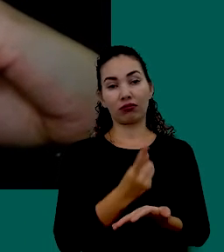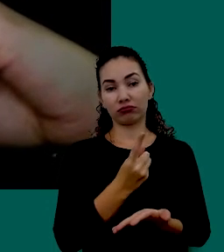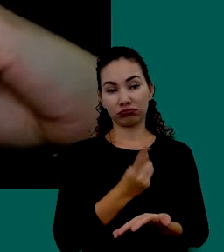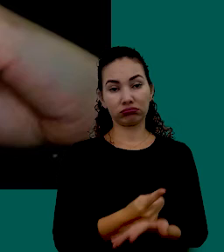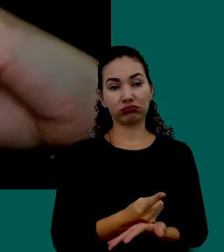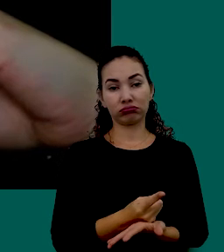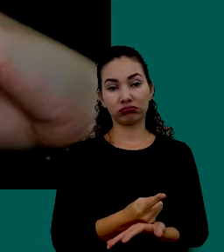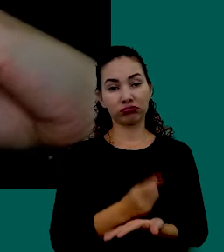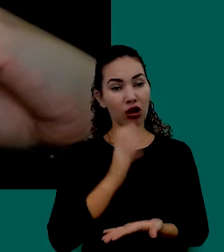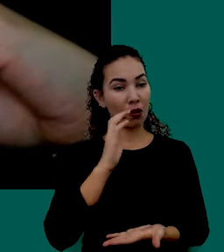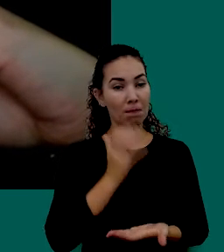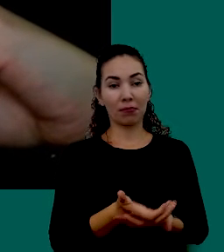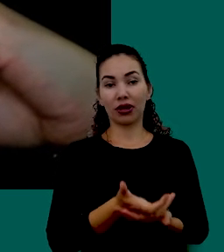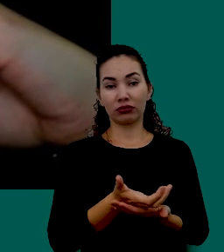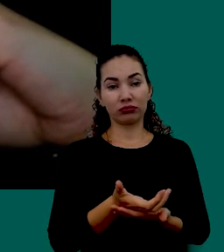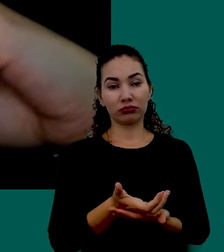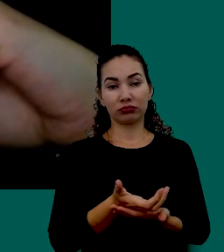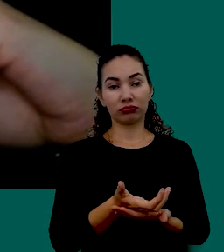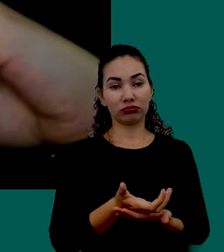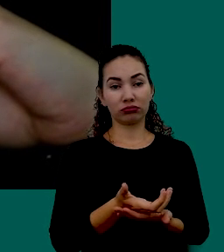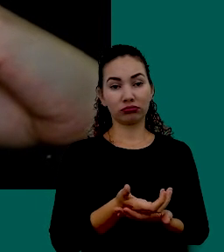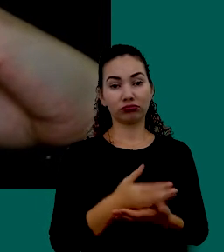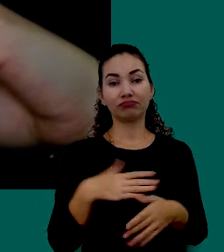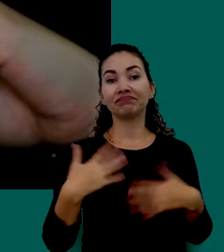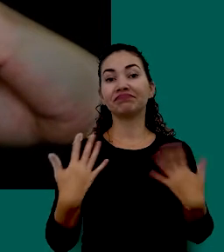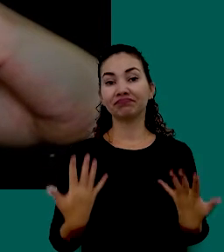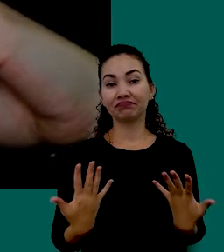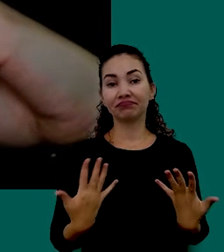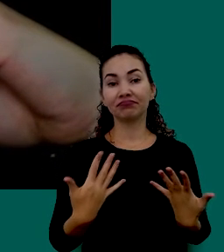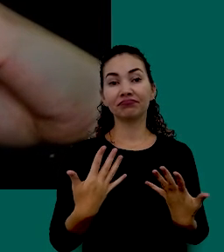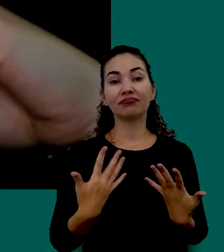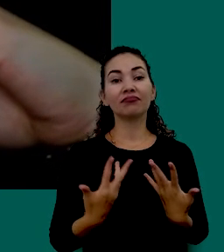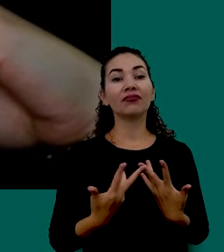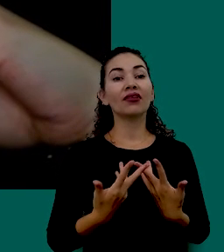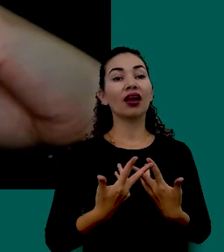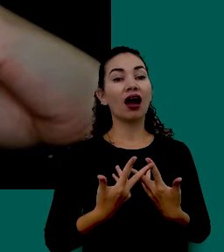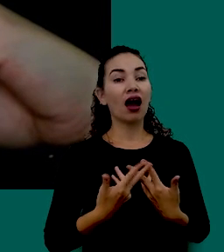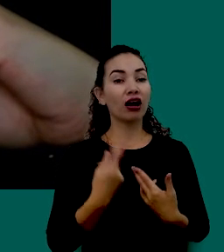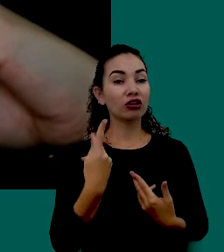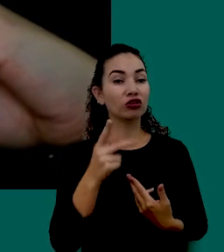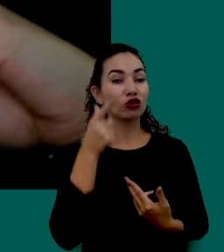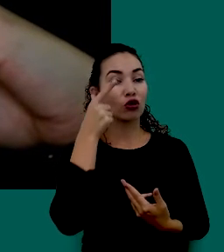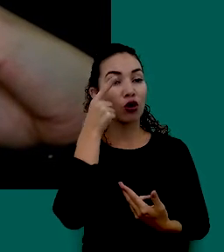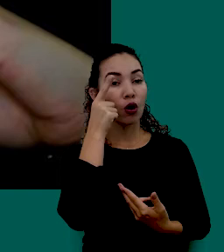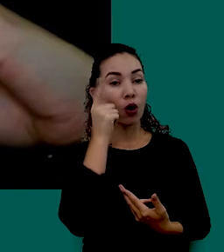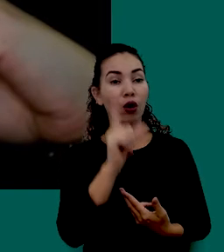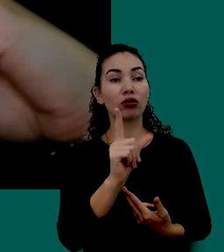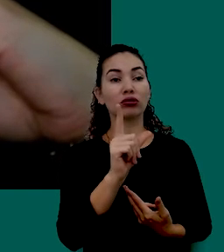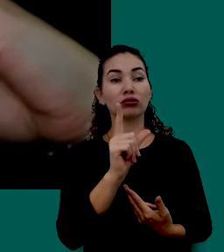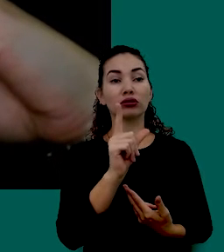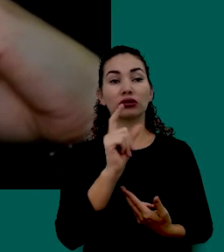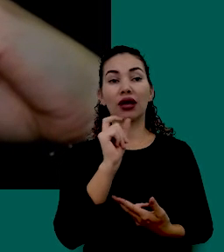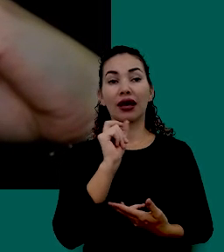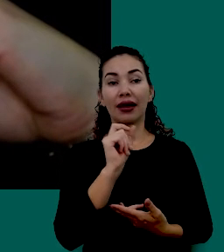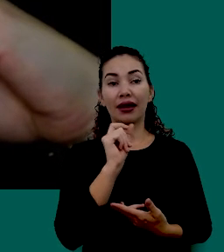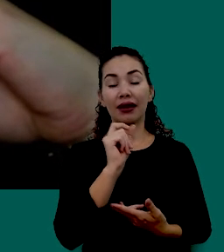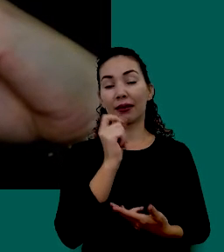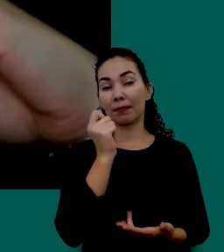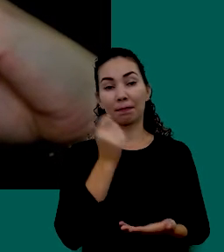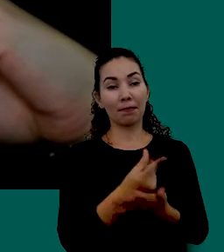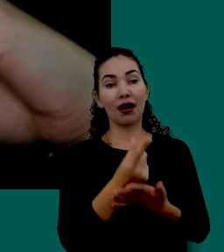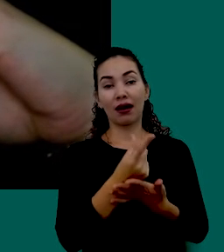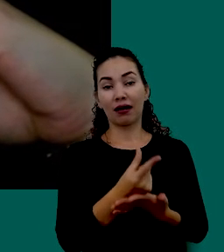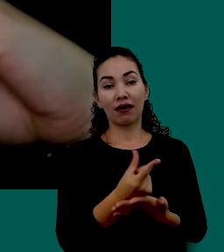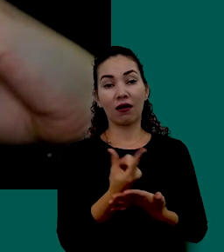À Vista Ou Seja Aquilo Que Você Consegue Ver No Caso